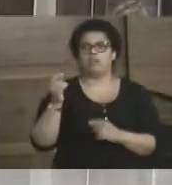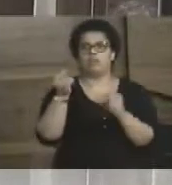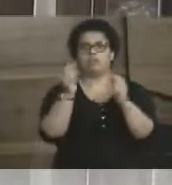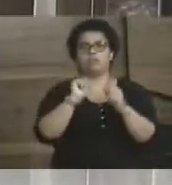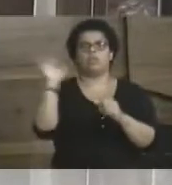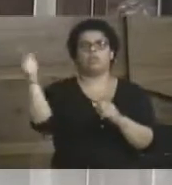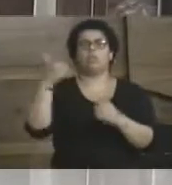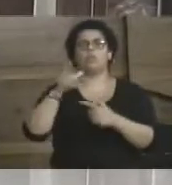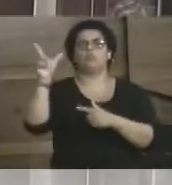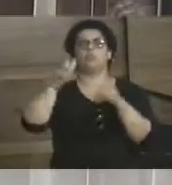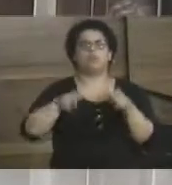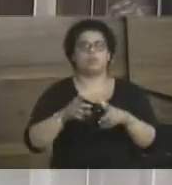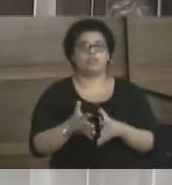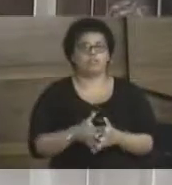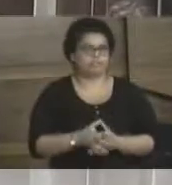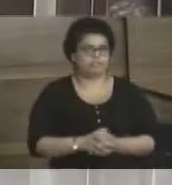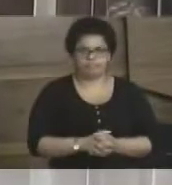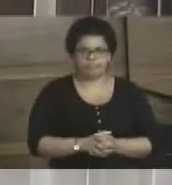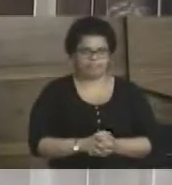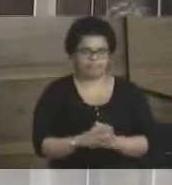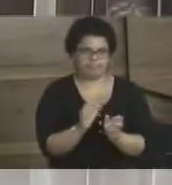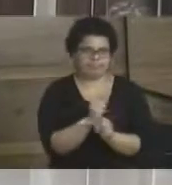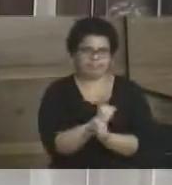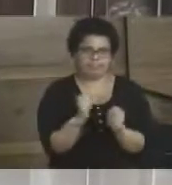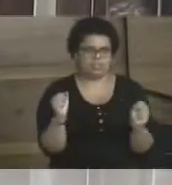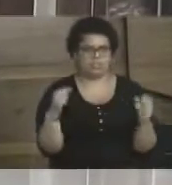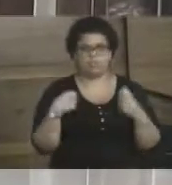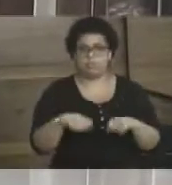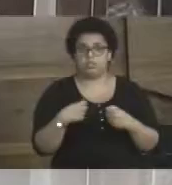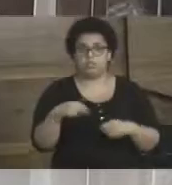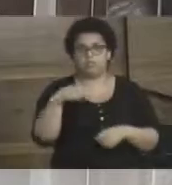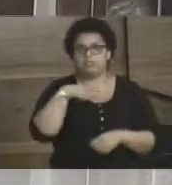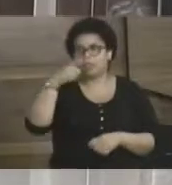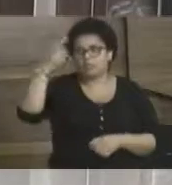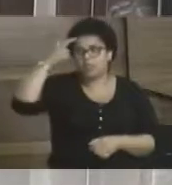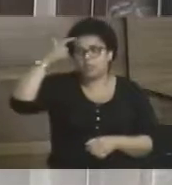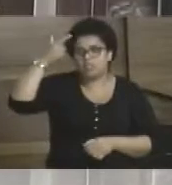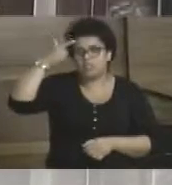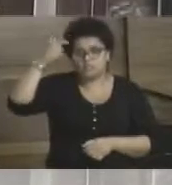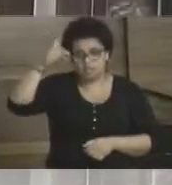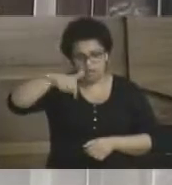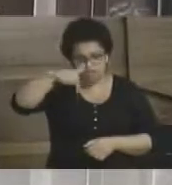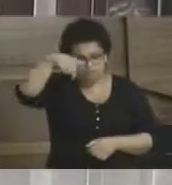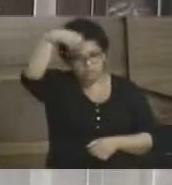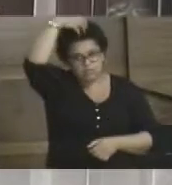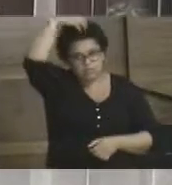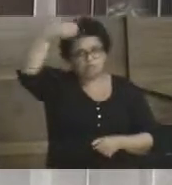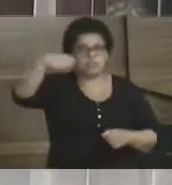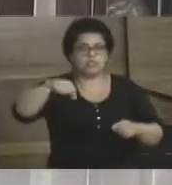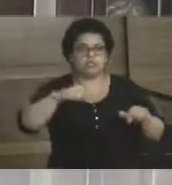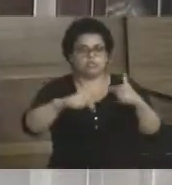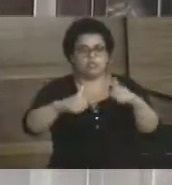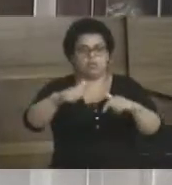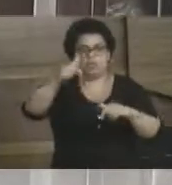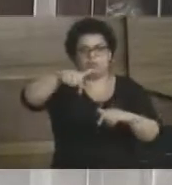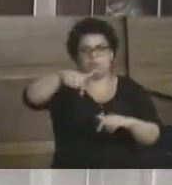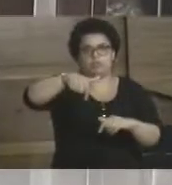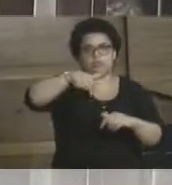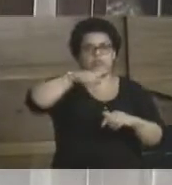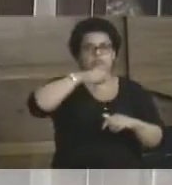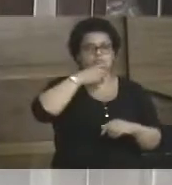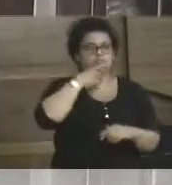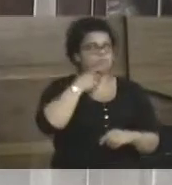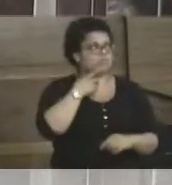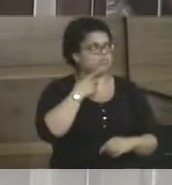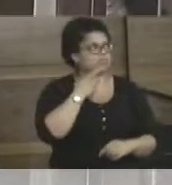cidade dele. Isso não existe. A gente tem que ter... O morador munícipe de Angra dos Reis, ele tem que ser prioridade dentro do nosso